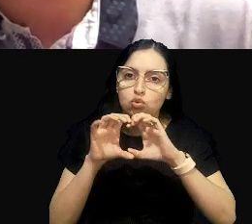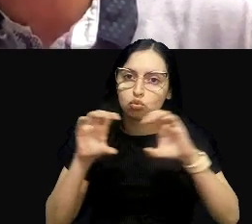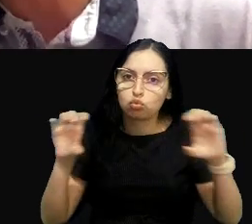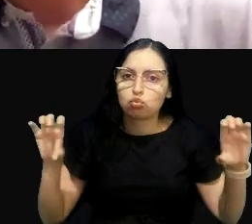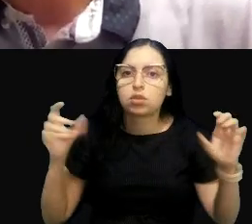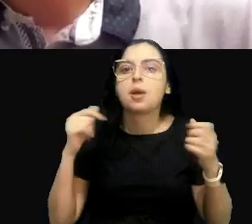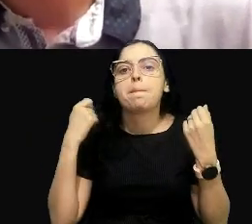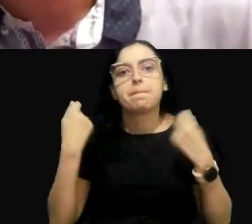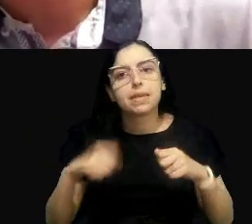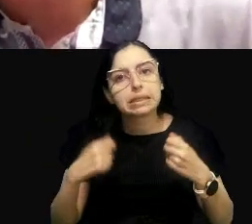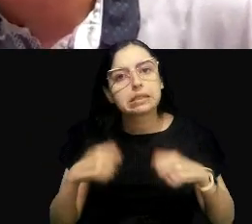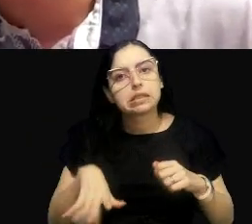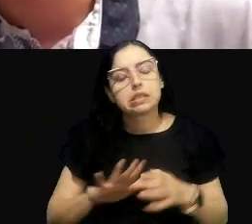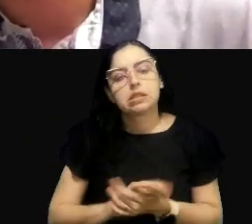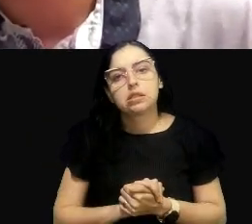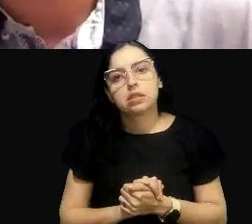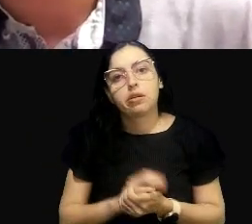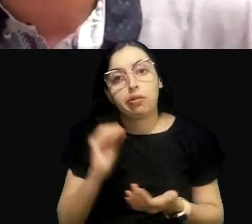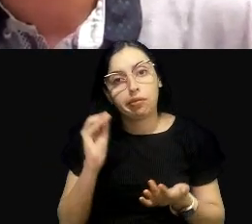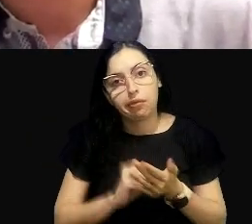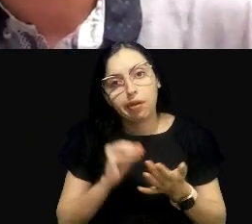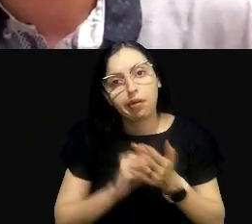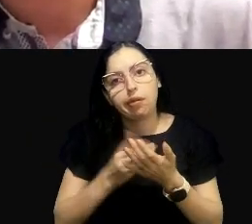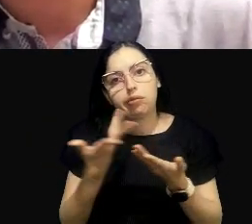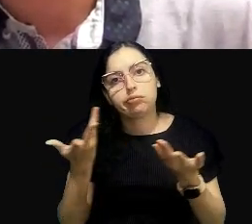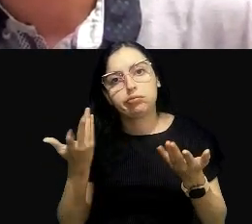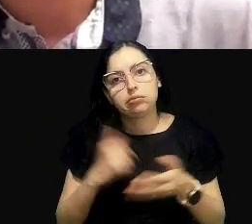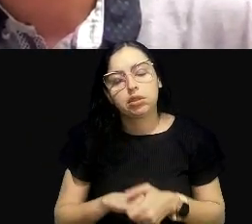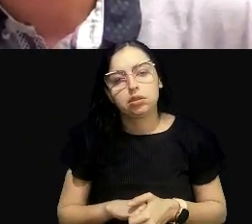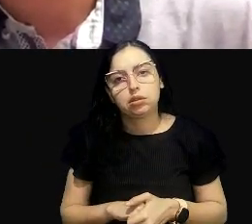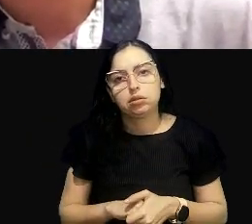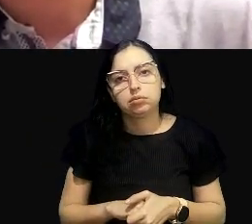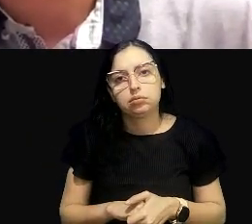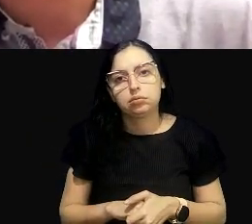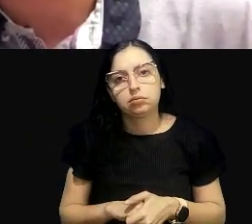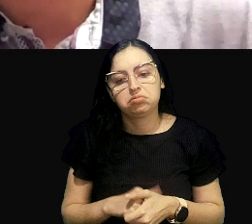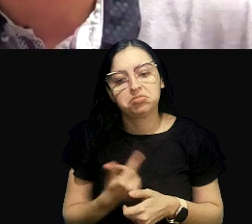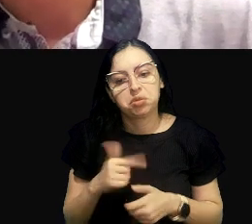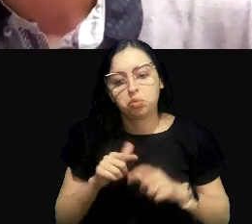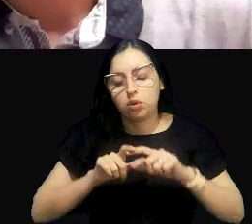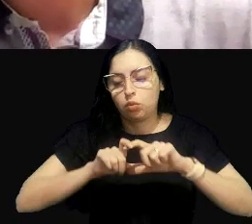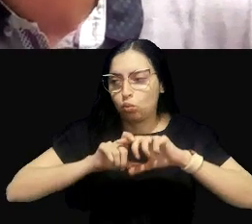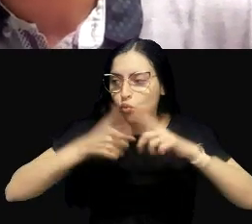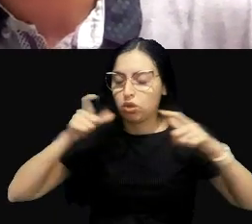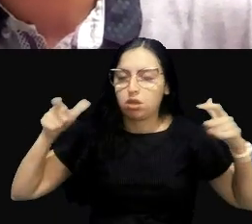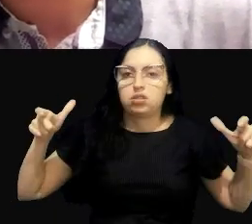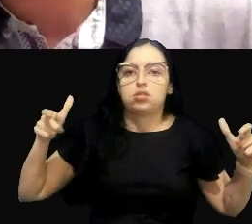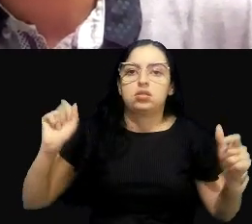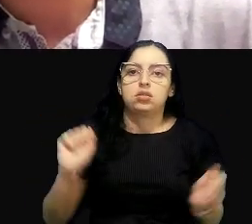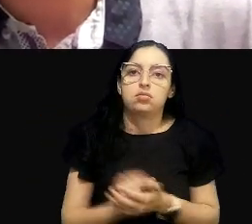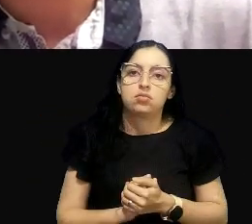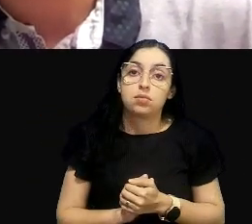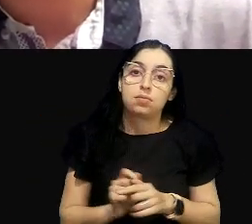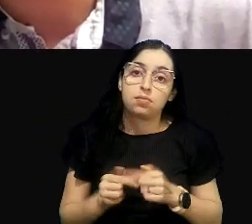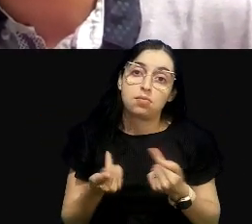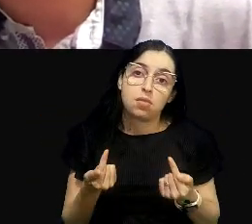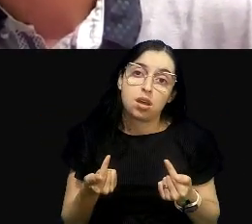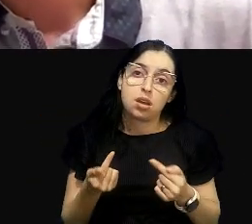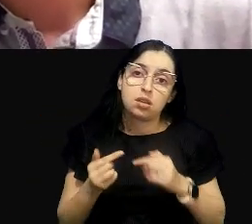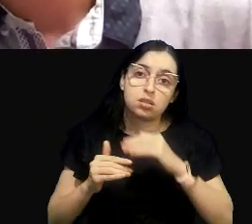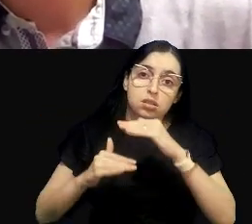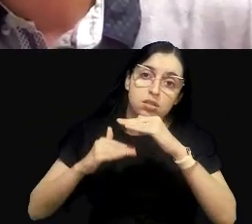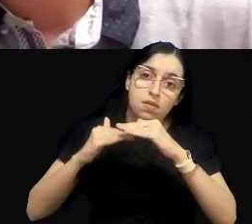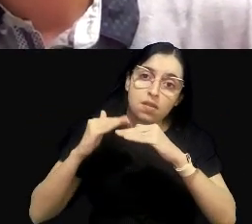deficitária e faz falta ainda não ter uma abrangência suficiente. Só que, como eu mencionei, ela vai ter uma evolução